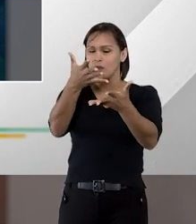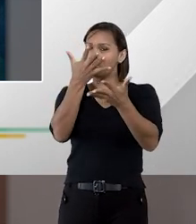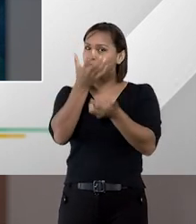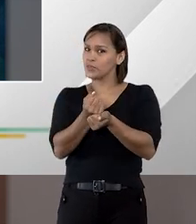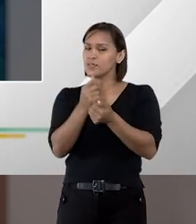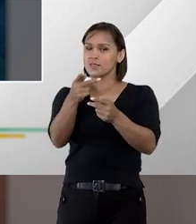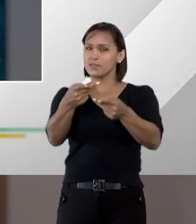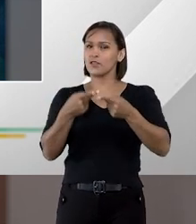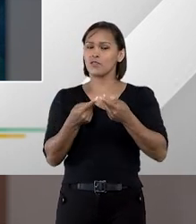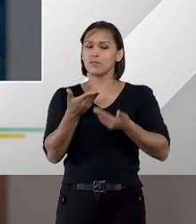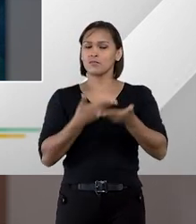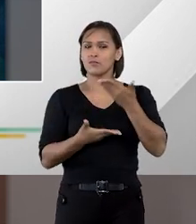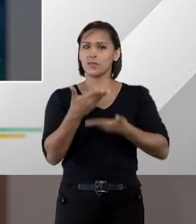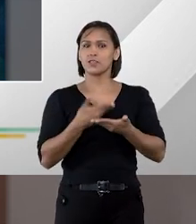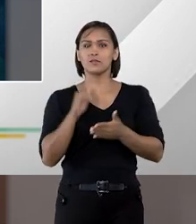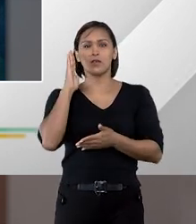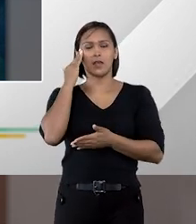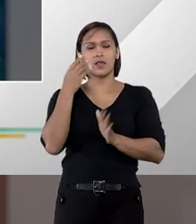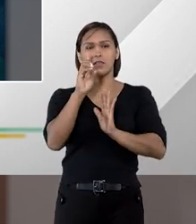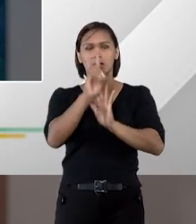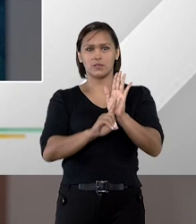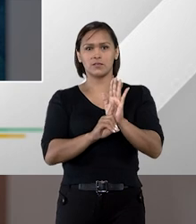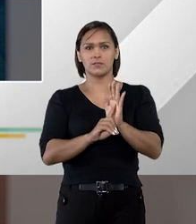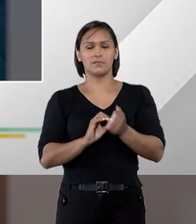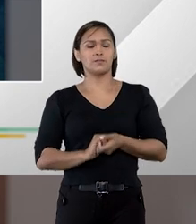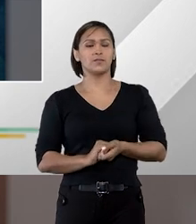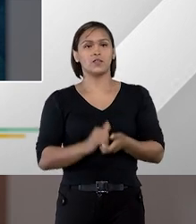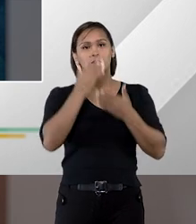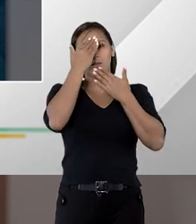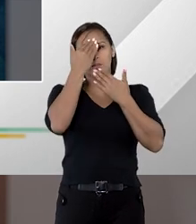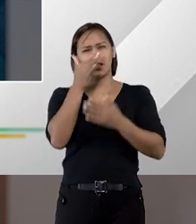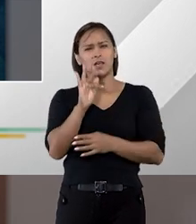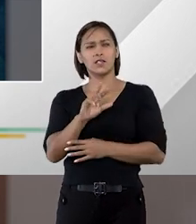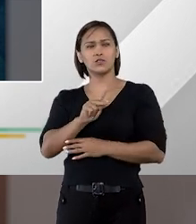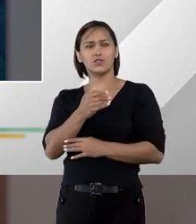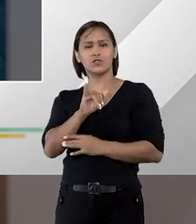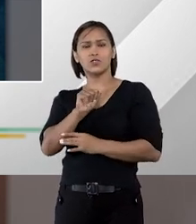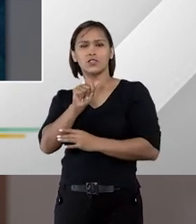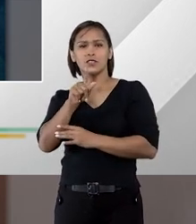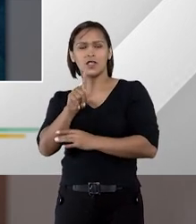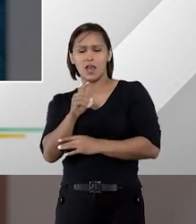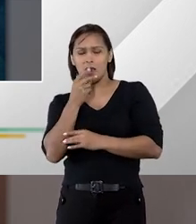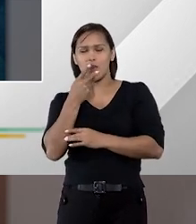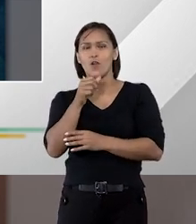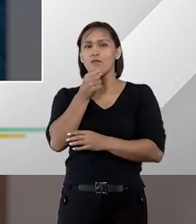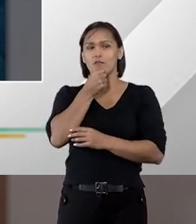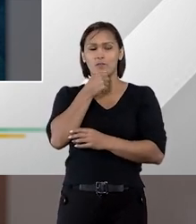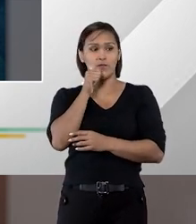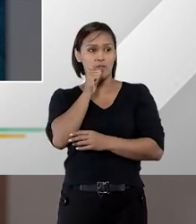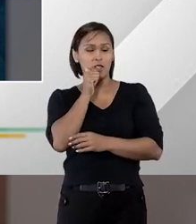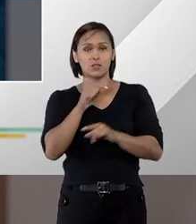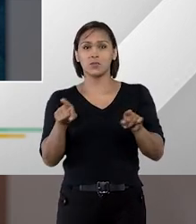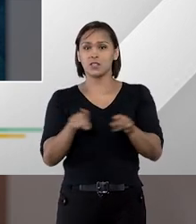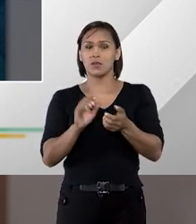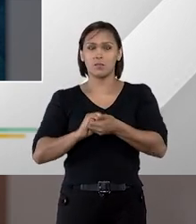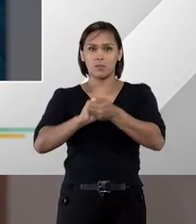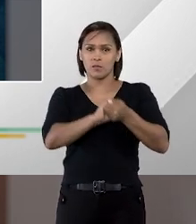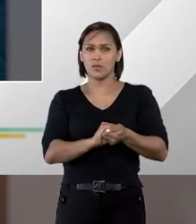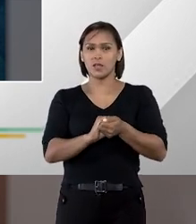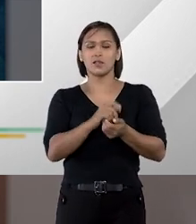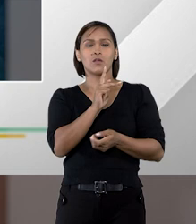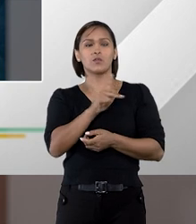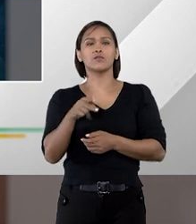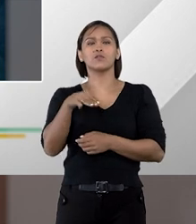obrigado por aceitar o nosso convite e participar do Entender Direito. Muito obrigado, Tiago, obrigado, Fátima. Quero cumprimentar também o professor